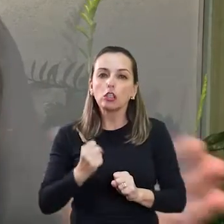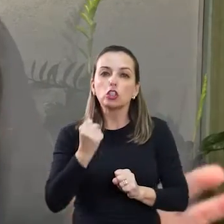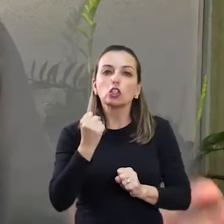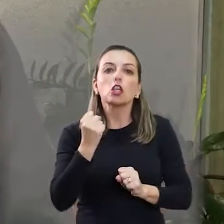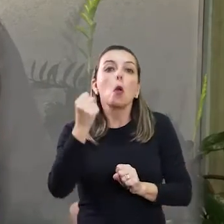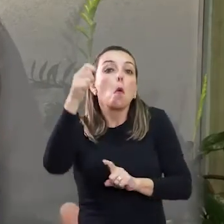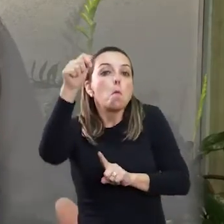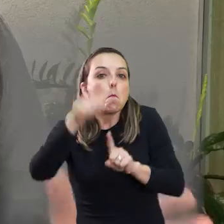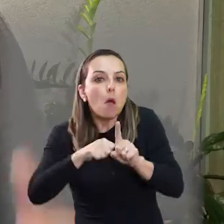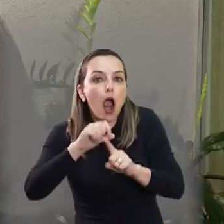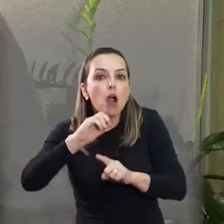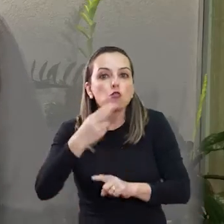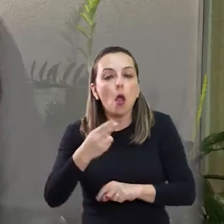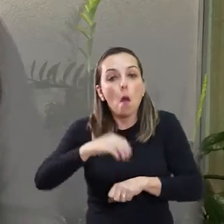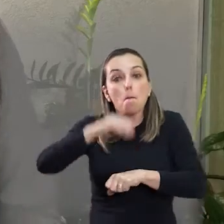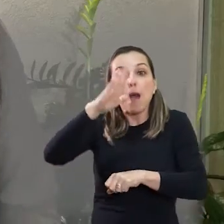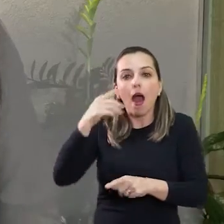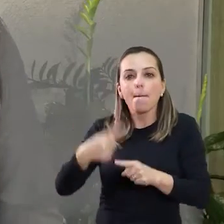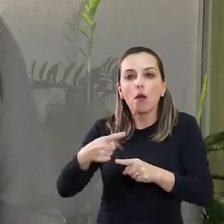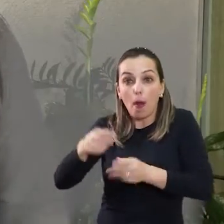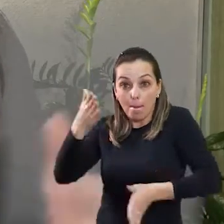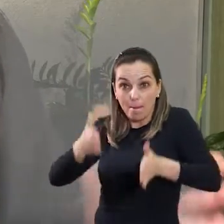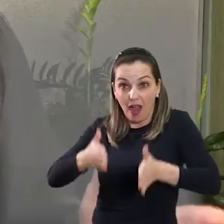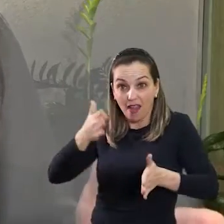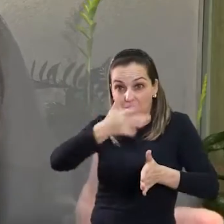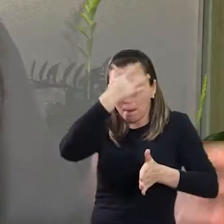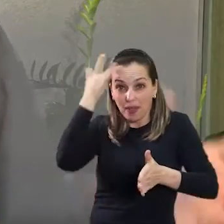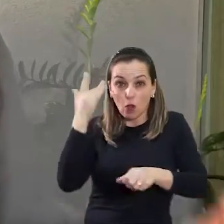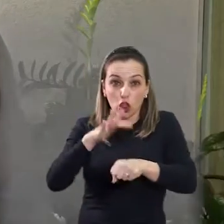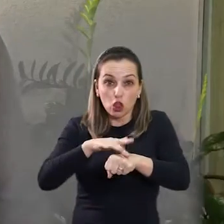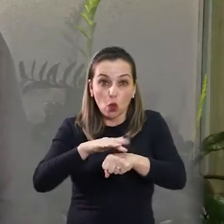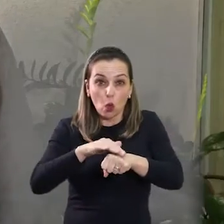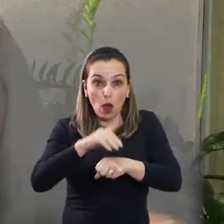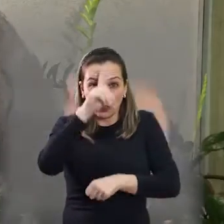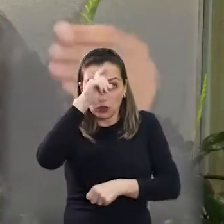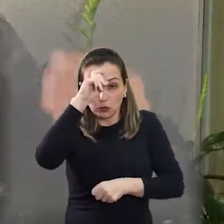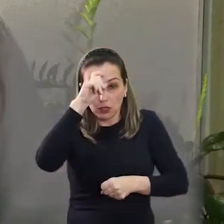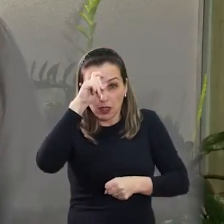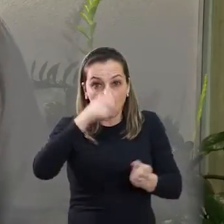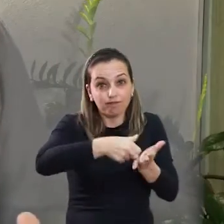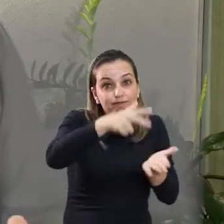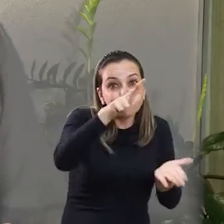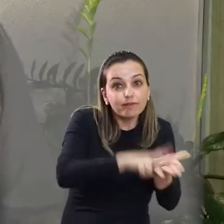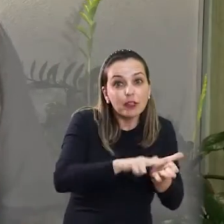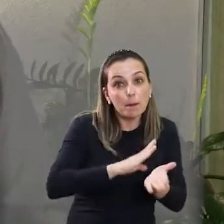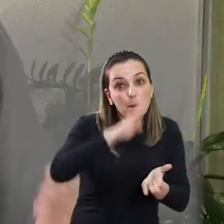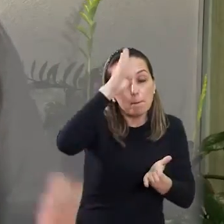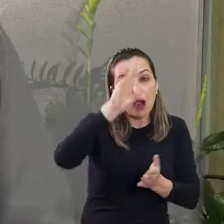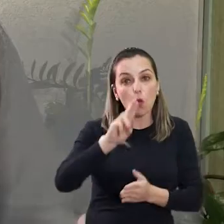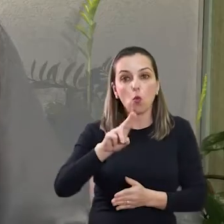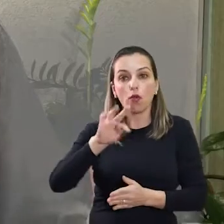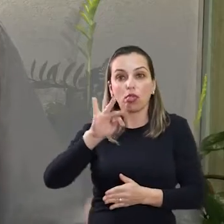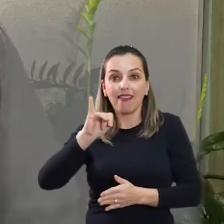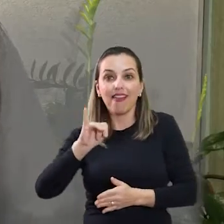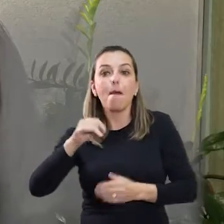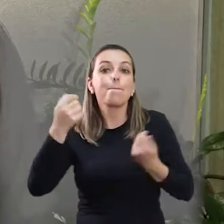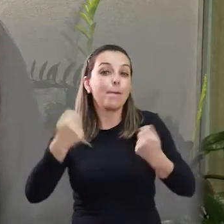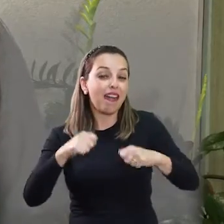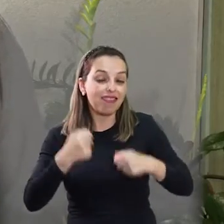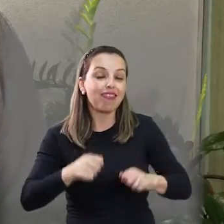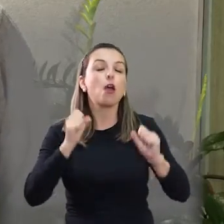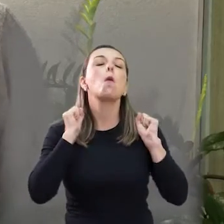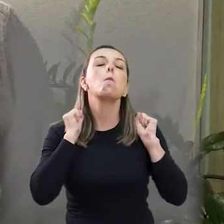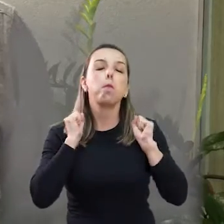que é o tempo que duram muitos dos casos que precisam de internação e principalmente de UTI.